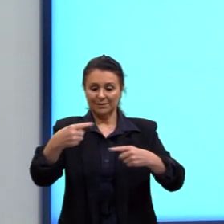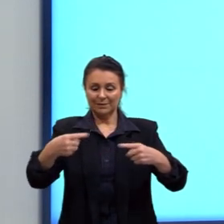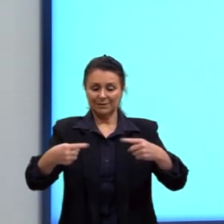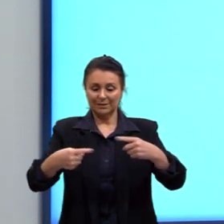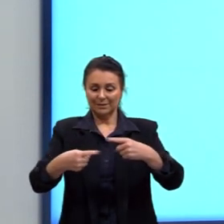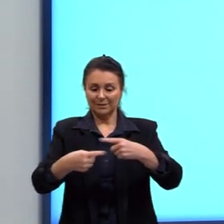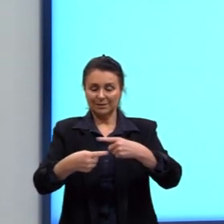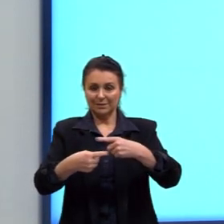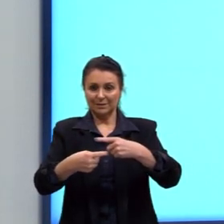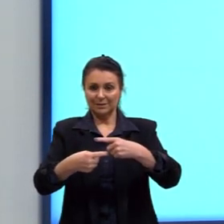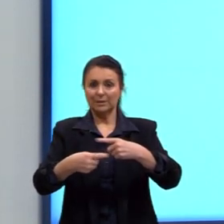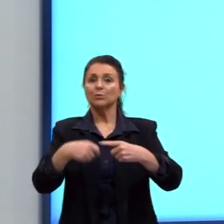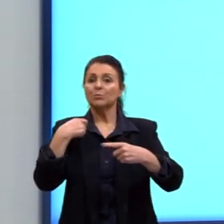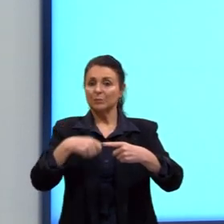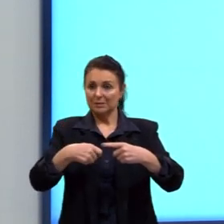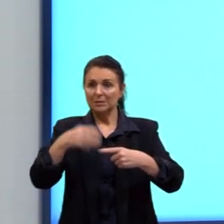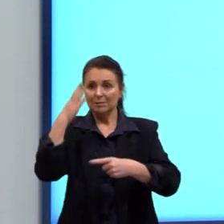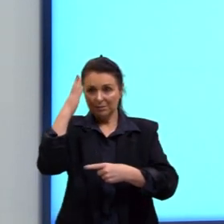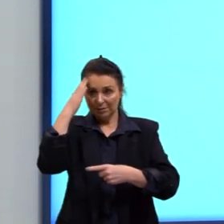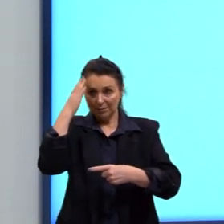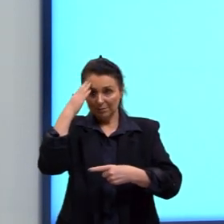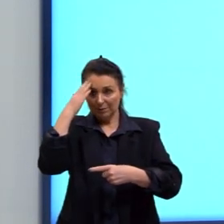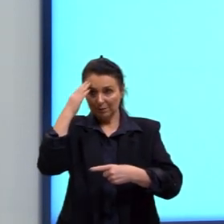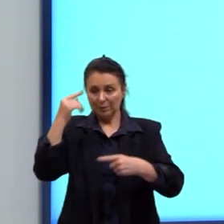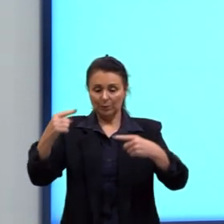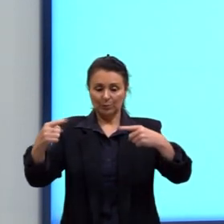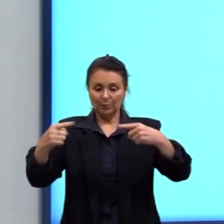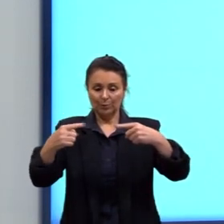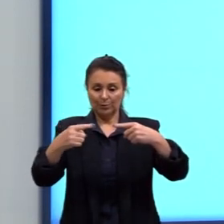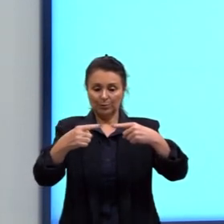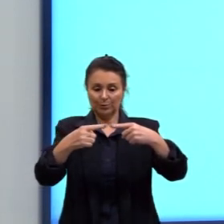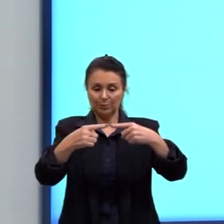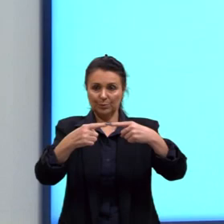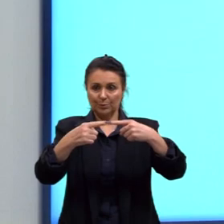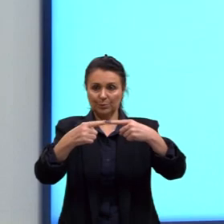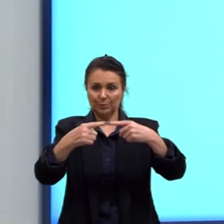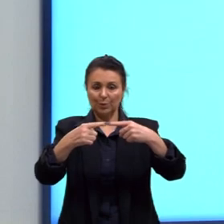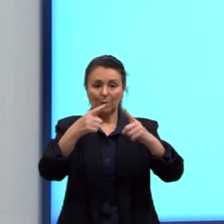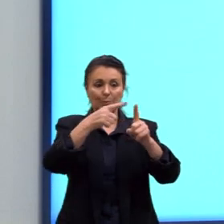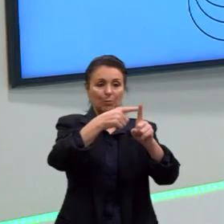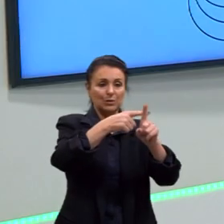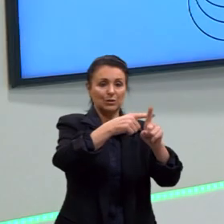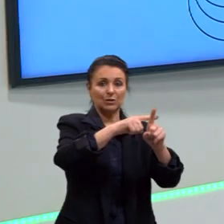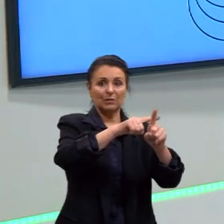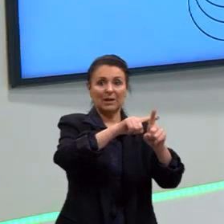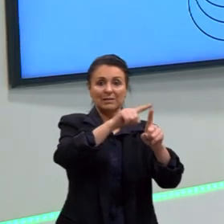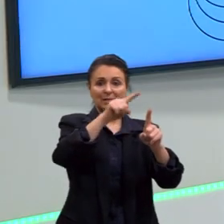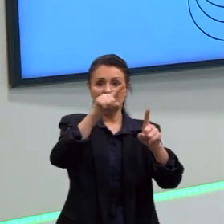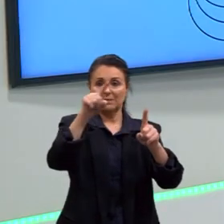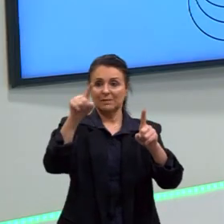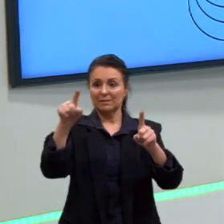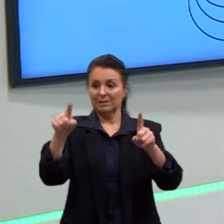Isso a gente precisa saber. Que da positiva, ela sai e na negativa, ela entra.